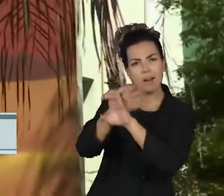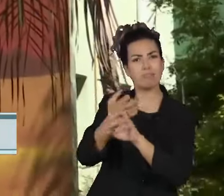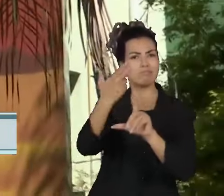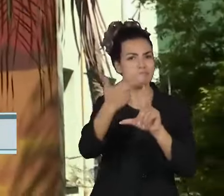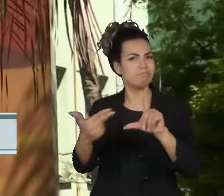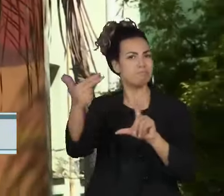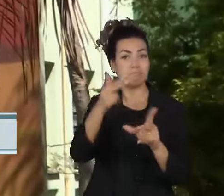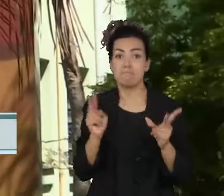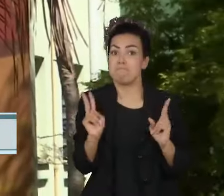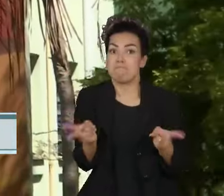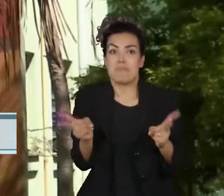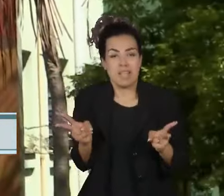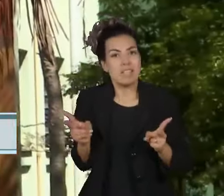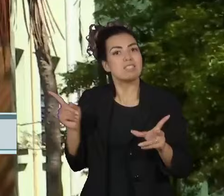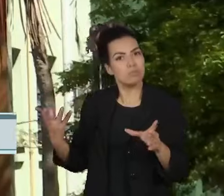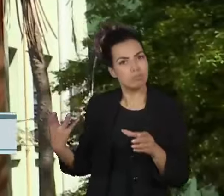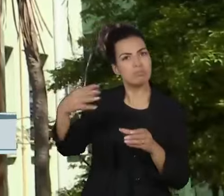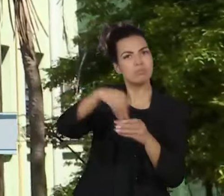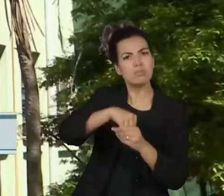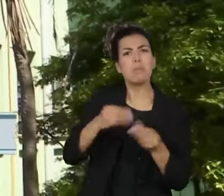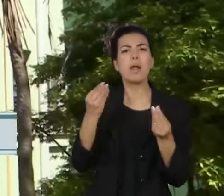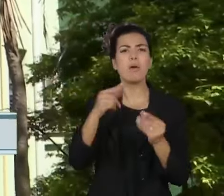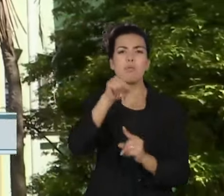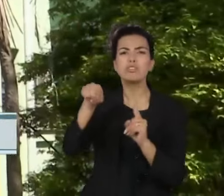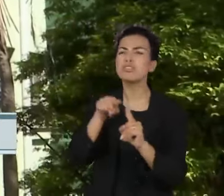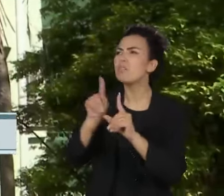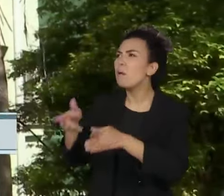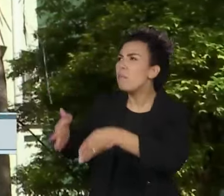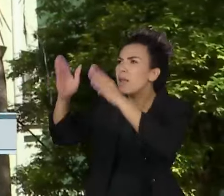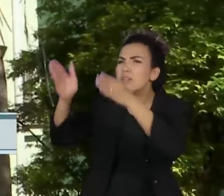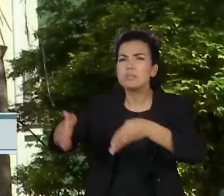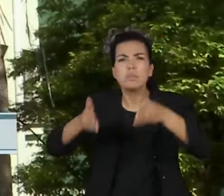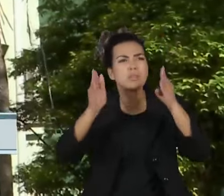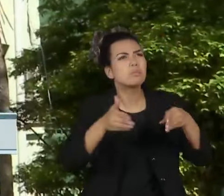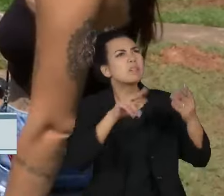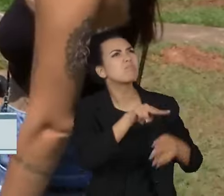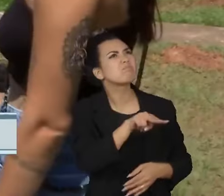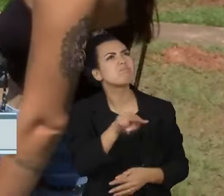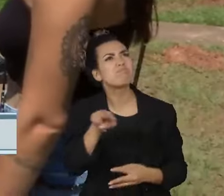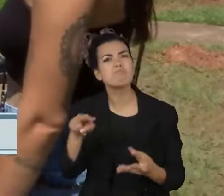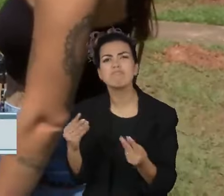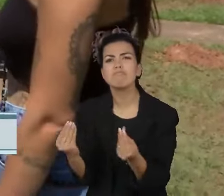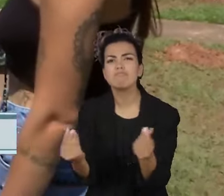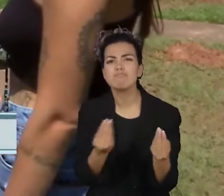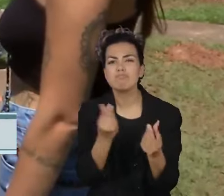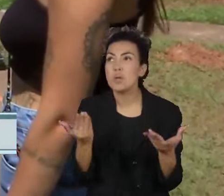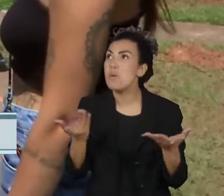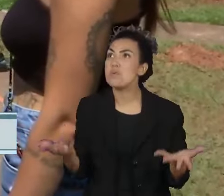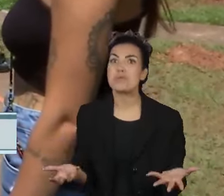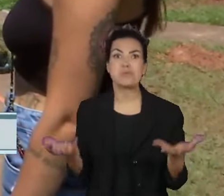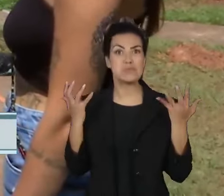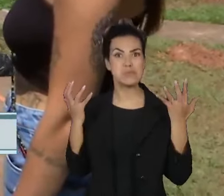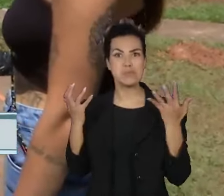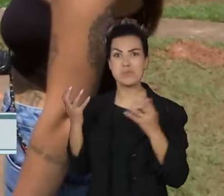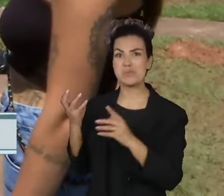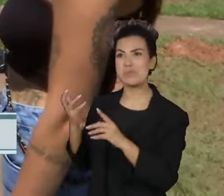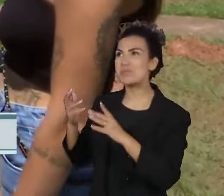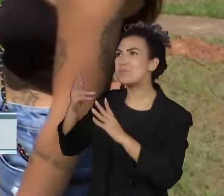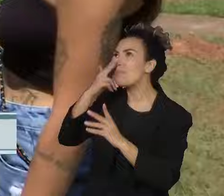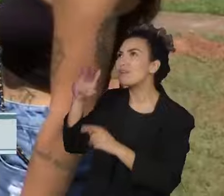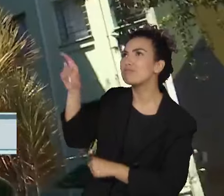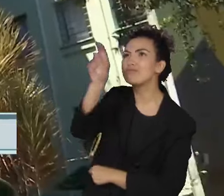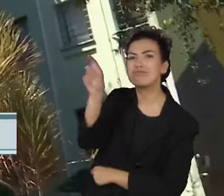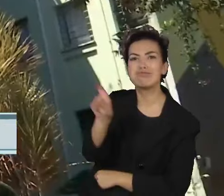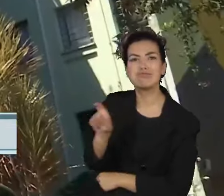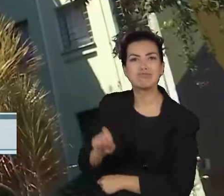-cinzas continuem sendo coloridas por aí. Mas essas artistas aqui ainda querem mais. Tanto que duas delas se uniram para formar a própria